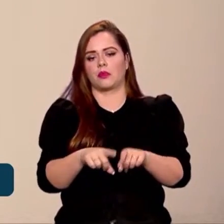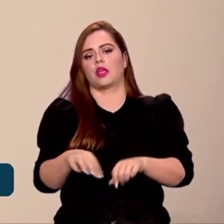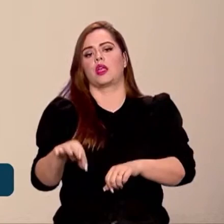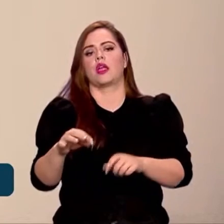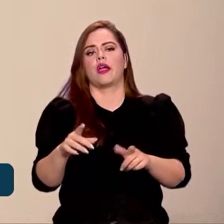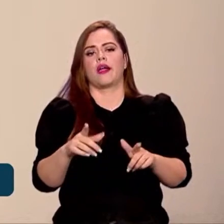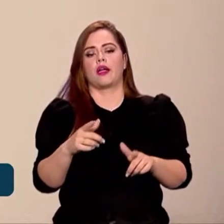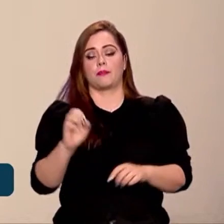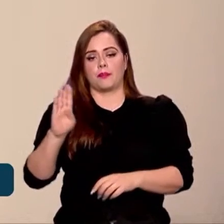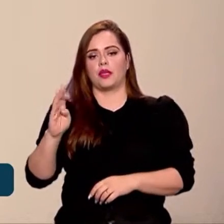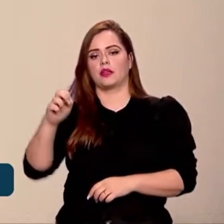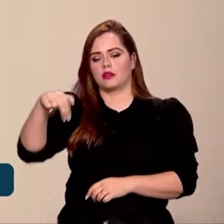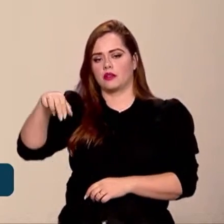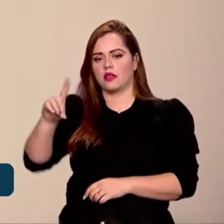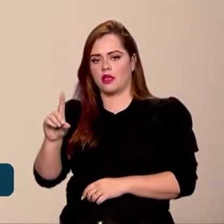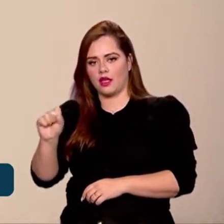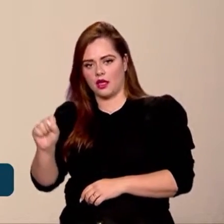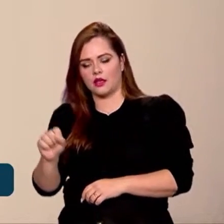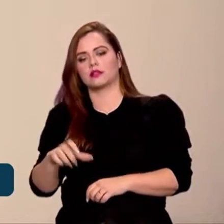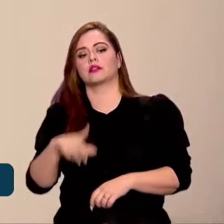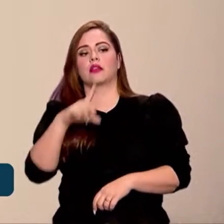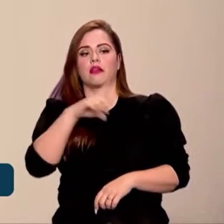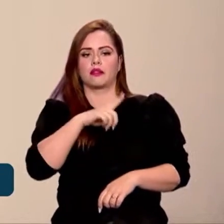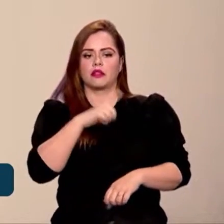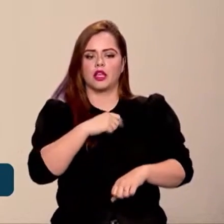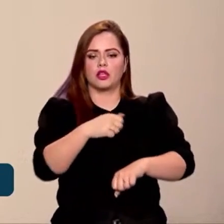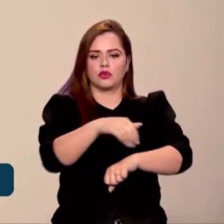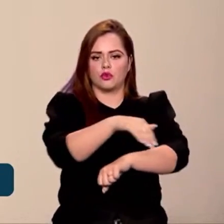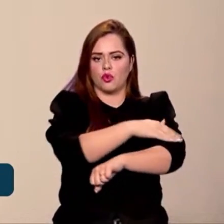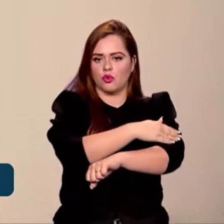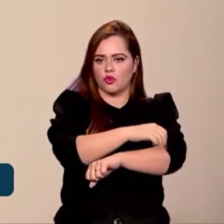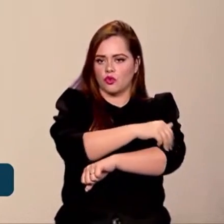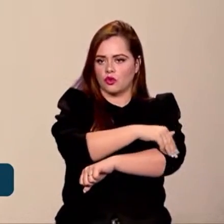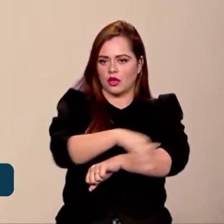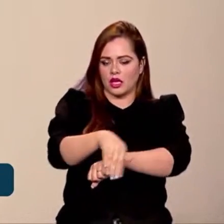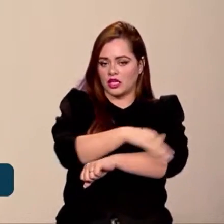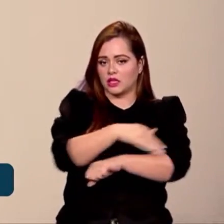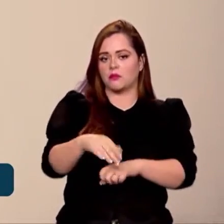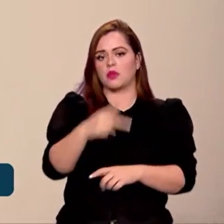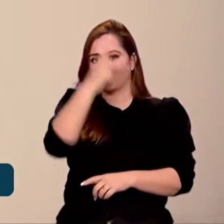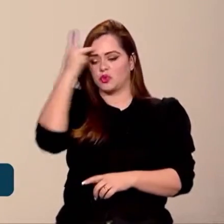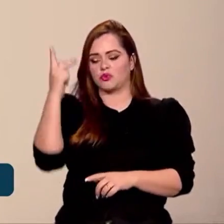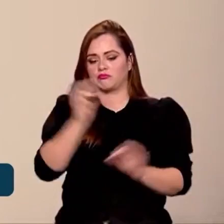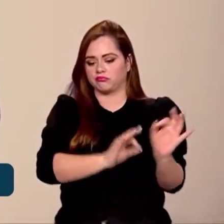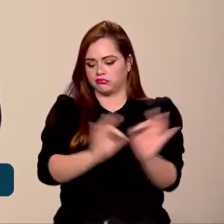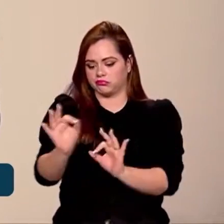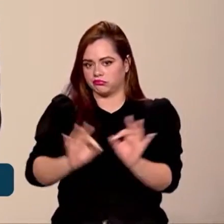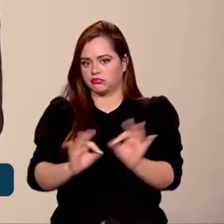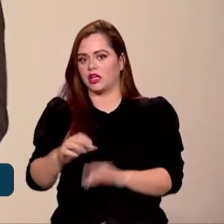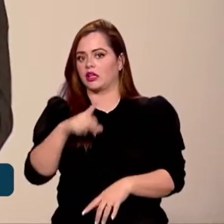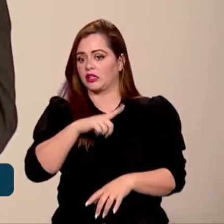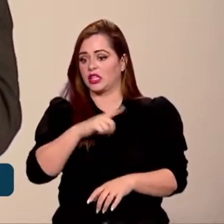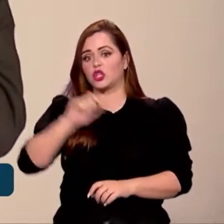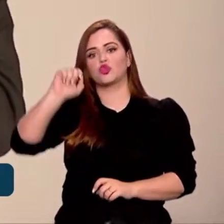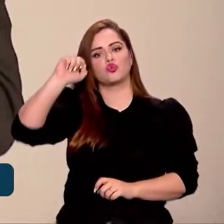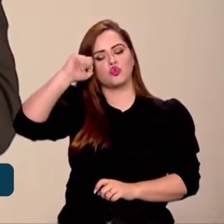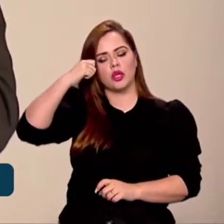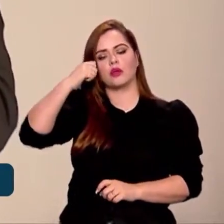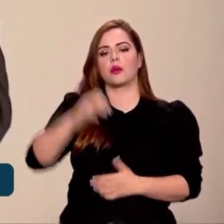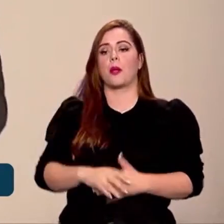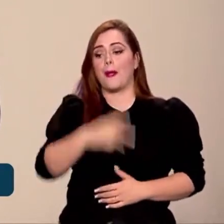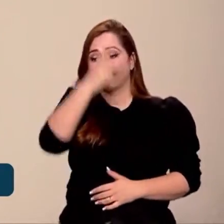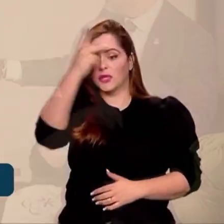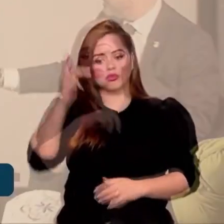BNDES. O mínimo de 30, pode bater palma, porque o mínimo de 30% é negros e negras. Então, é o mínimo. Vocês podem